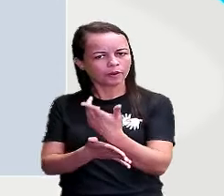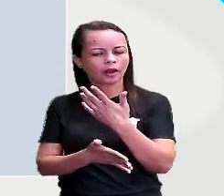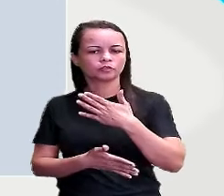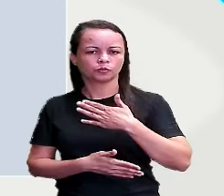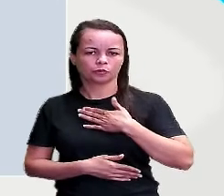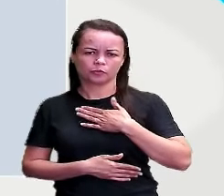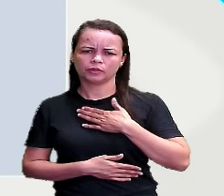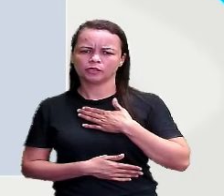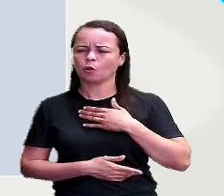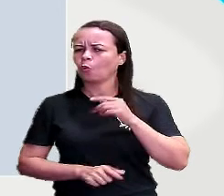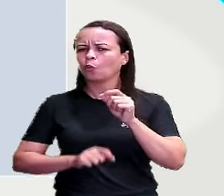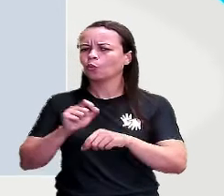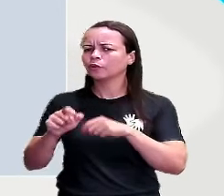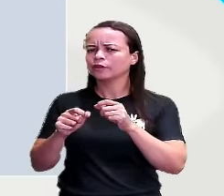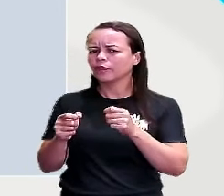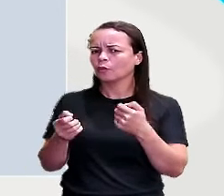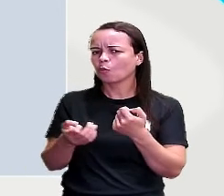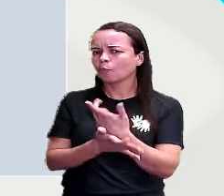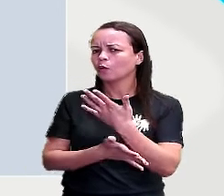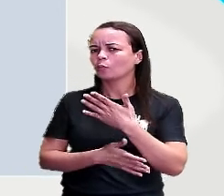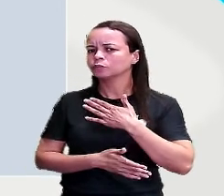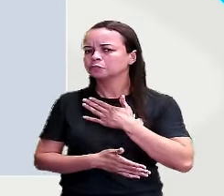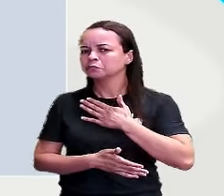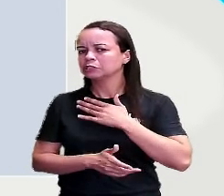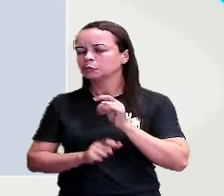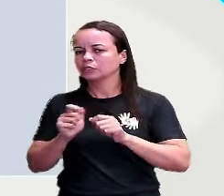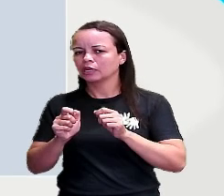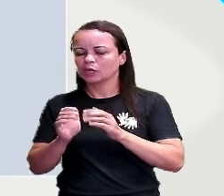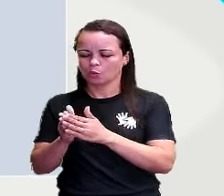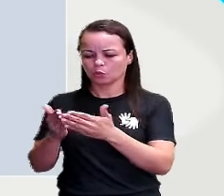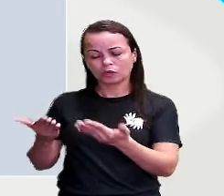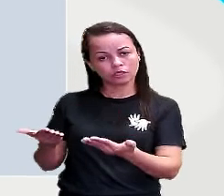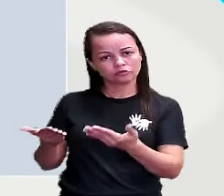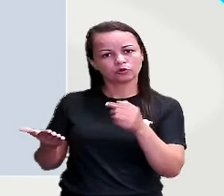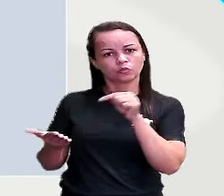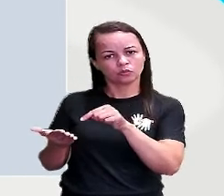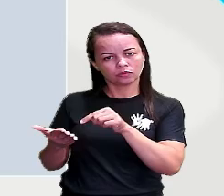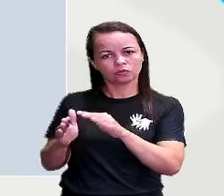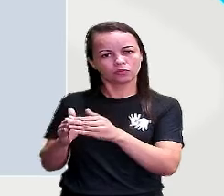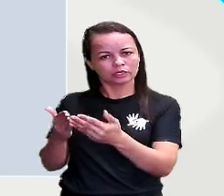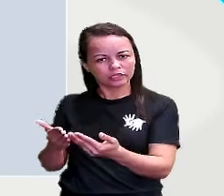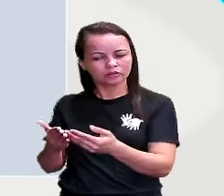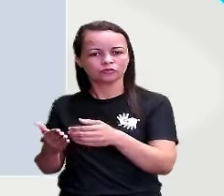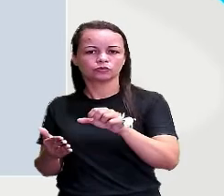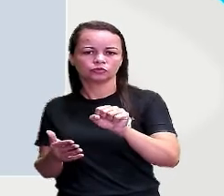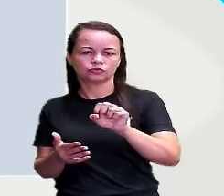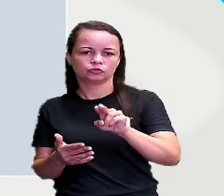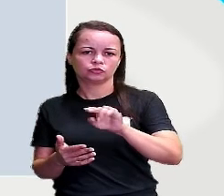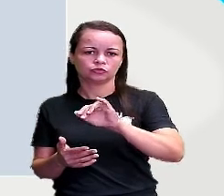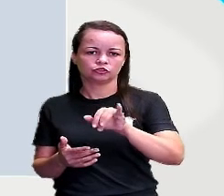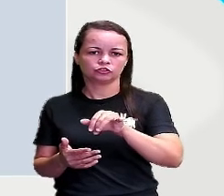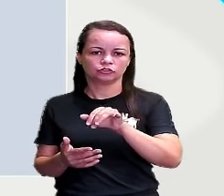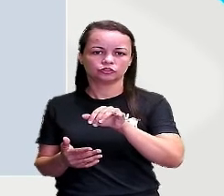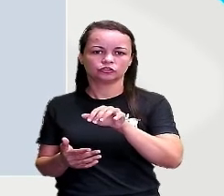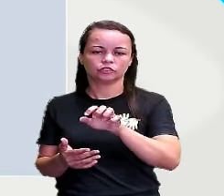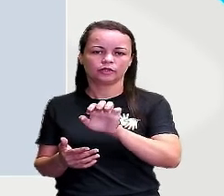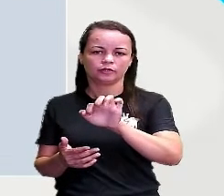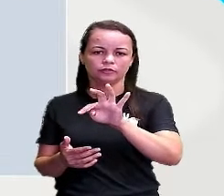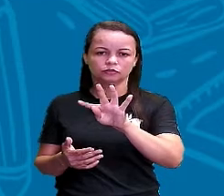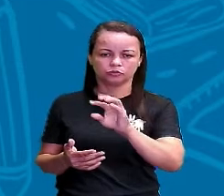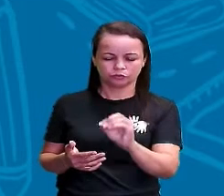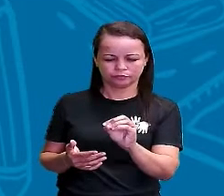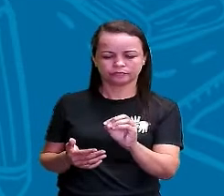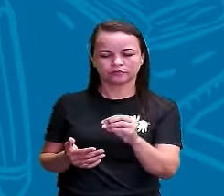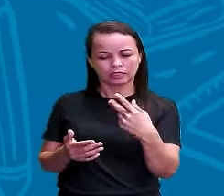ou o quê, né? Foi comprado por mim, aliás. O livro. Então, o livro é o sujeito. No caso aí, com a voz passiva, porque ele